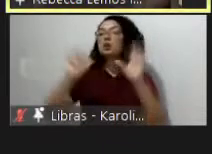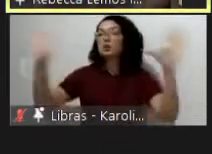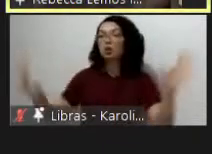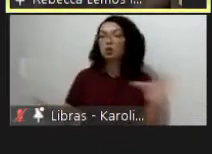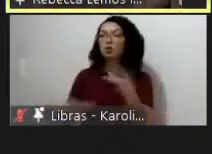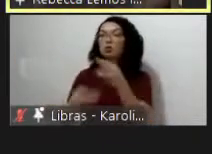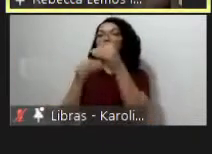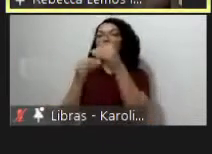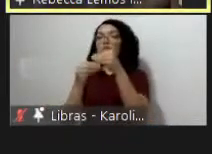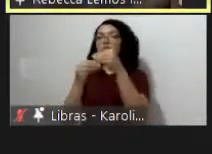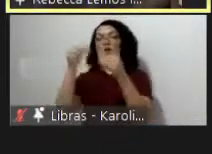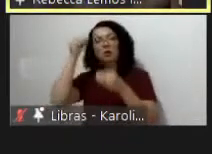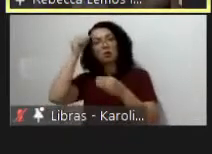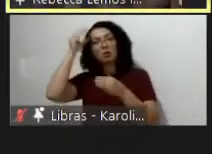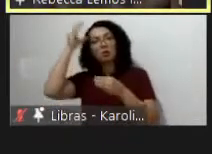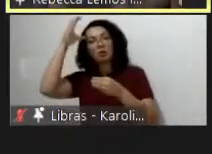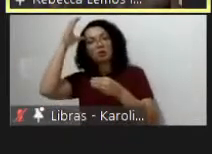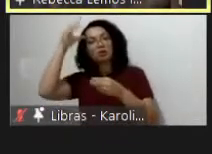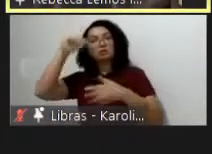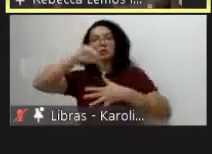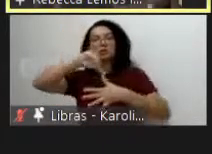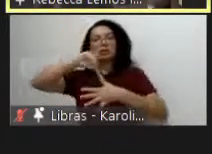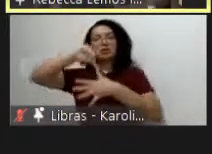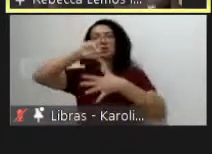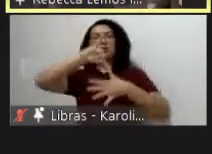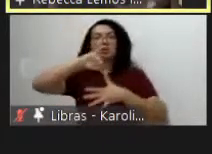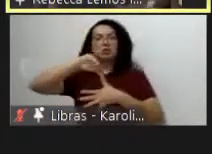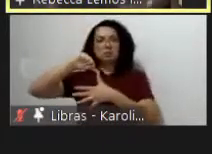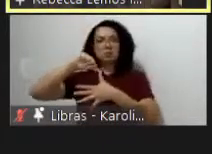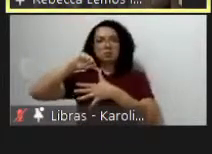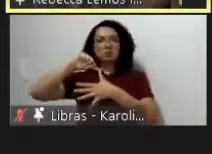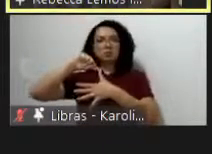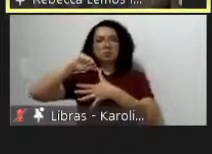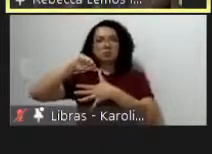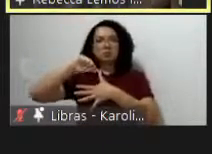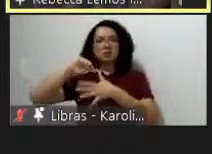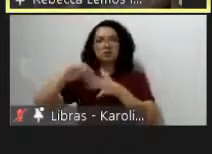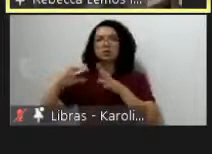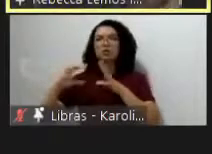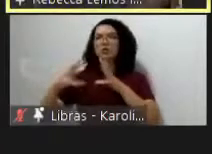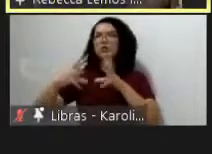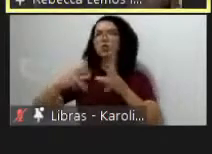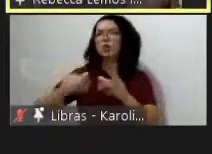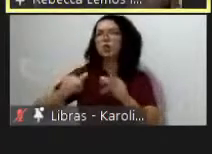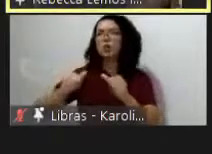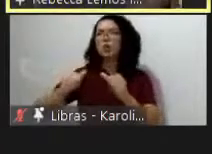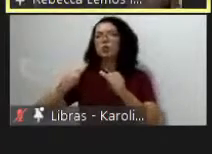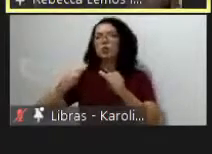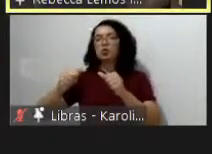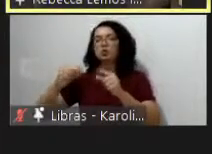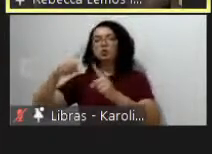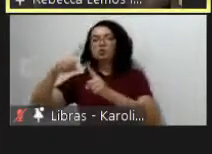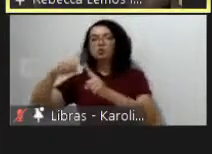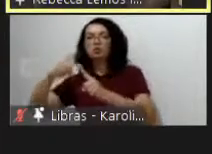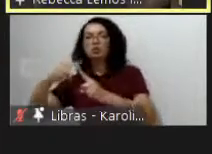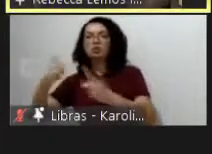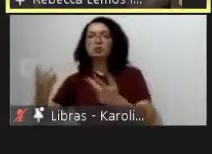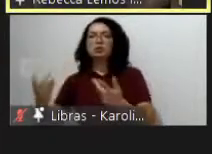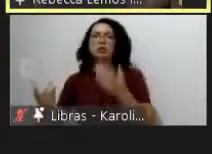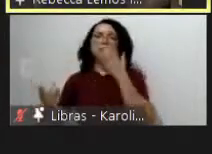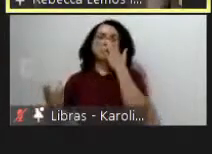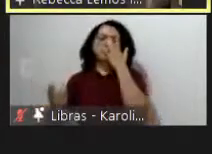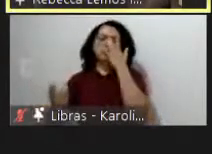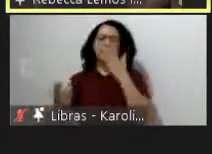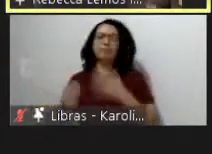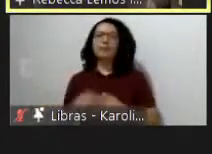-americano de todas as formas todos esses centros inclusive o departamento de estudos latino-americanos na